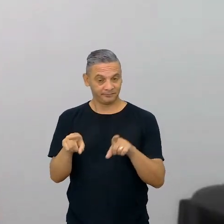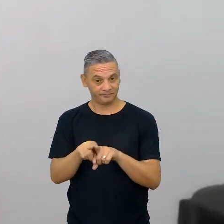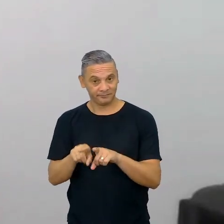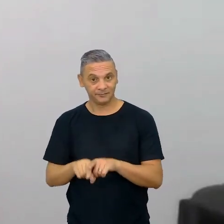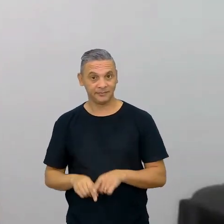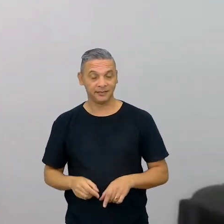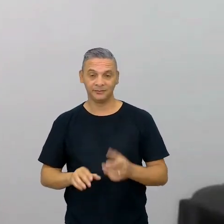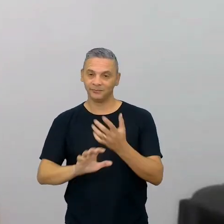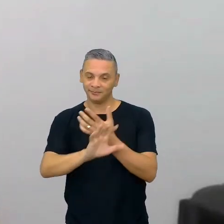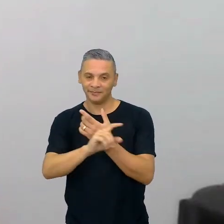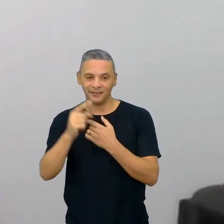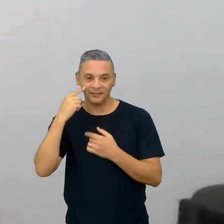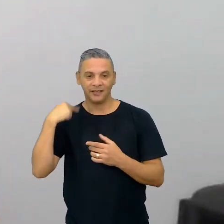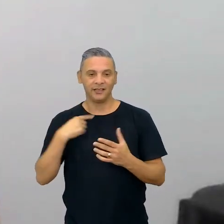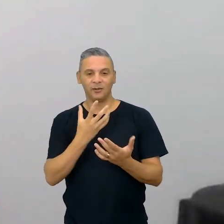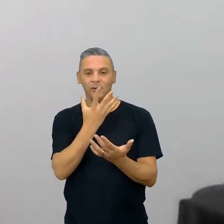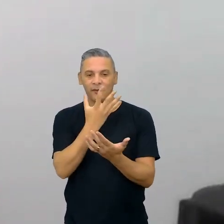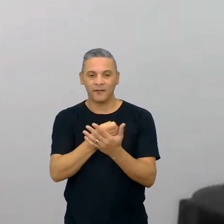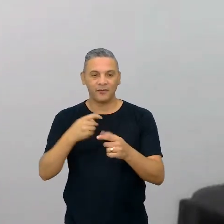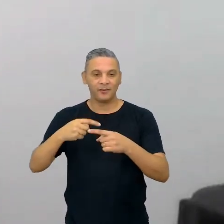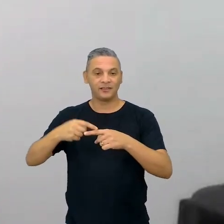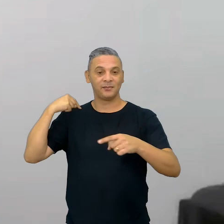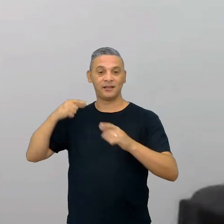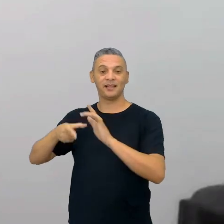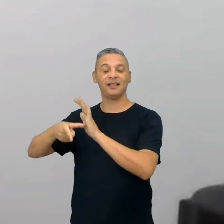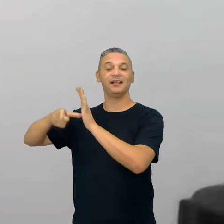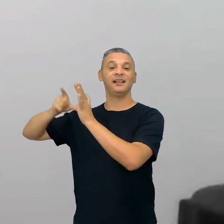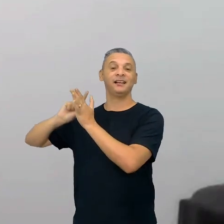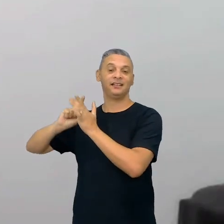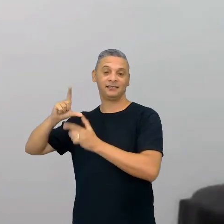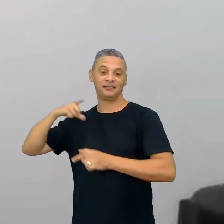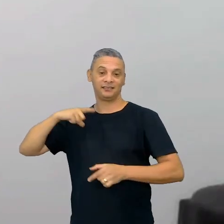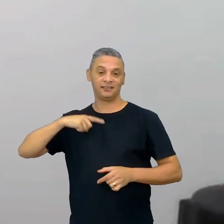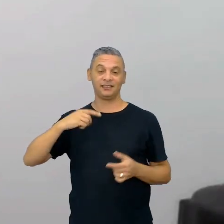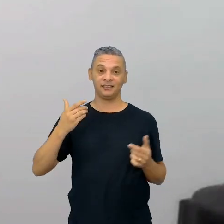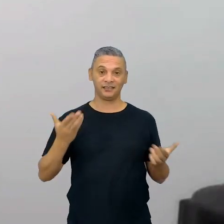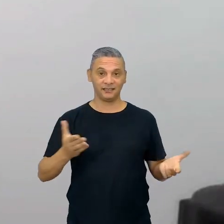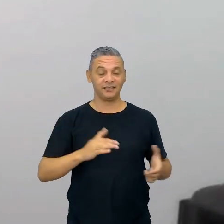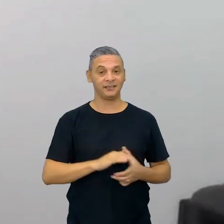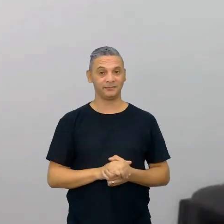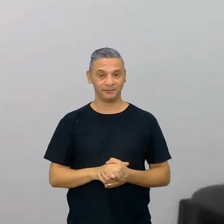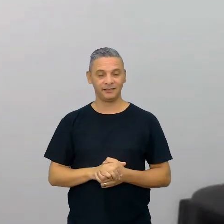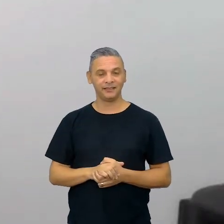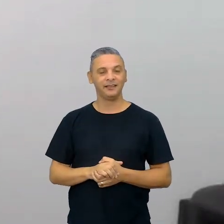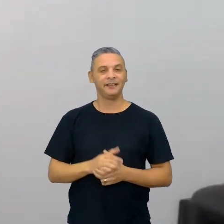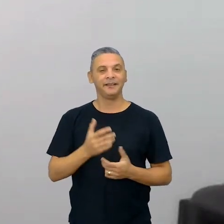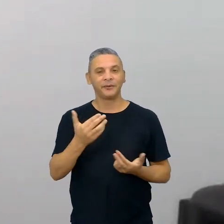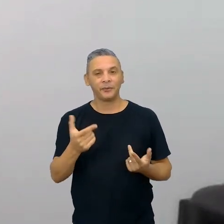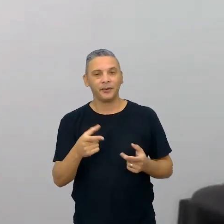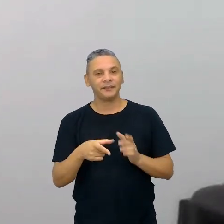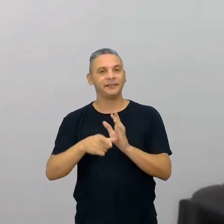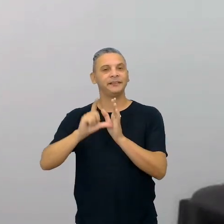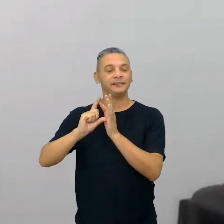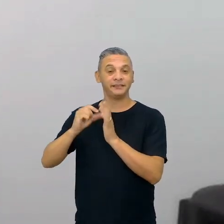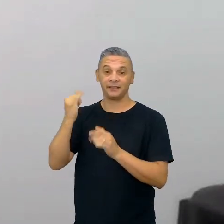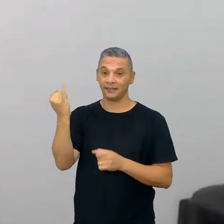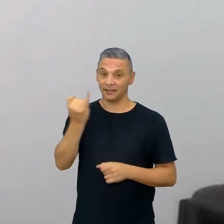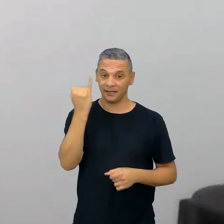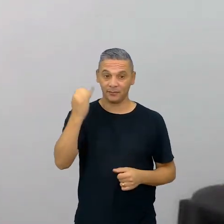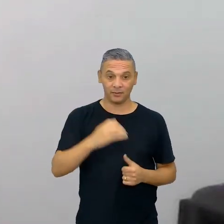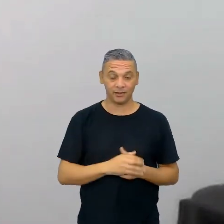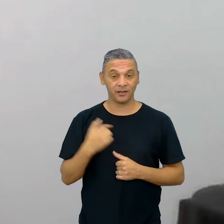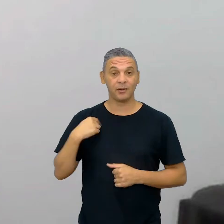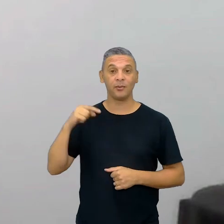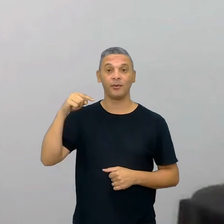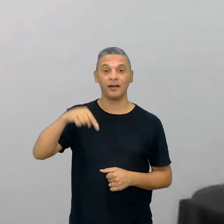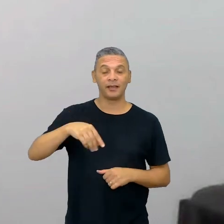formação, eu gravo sempre uma semana antes de vocês assistirem, então, são coisas que é importante, e já que eu estou